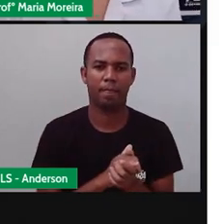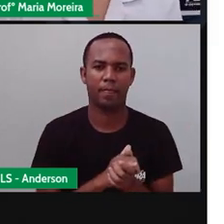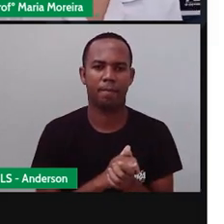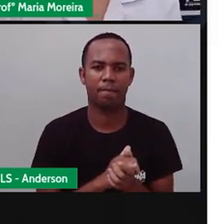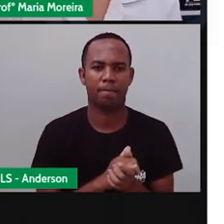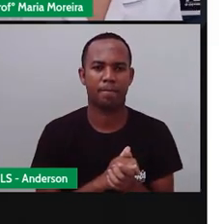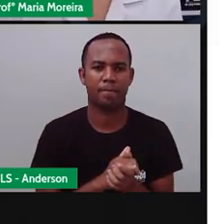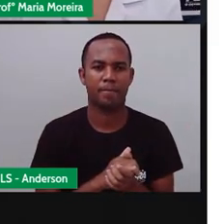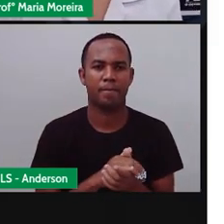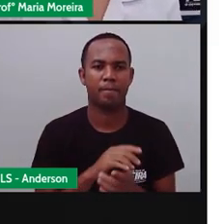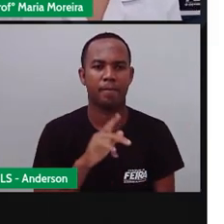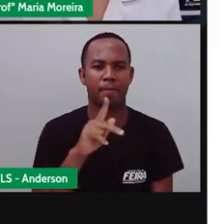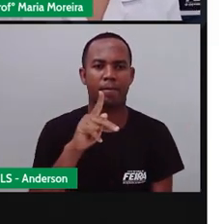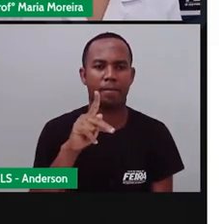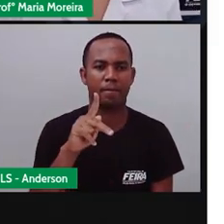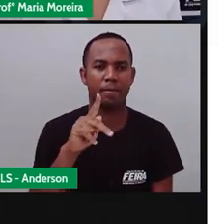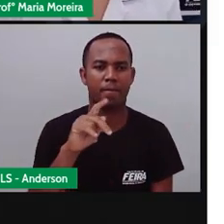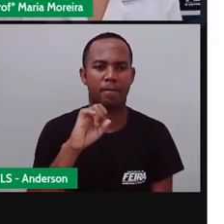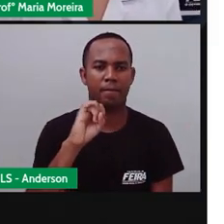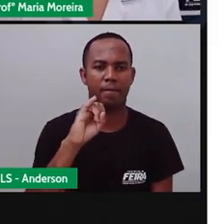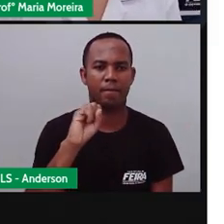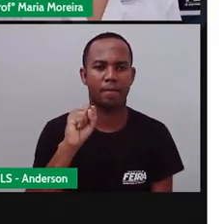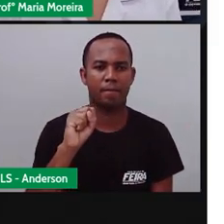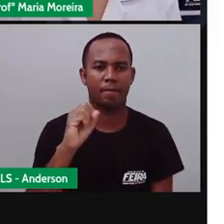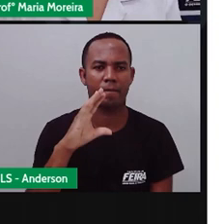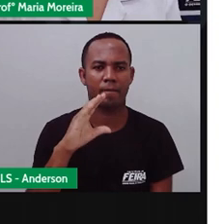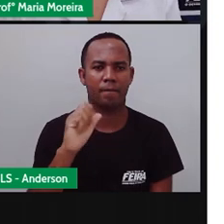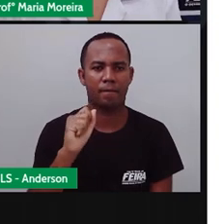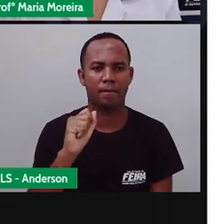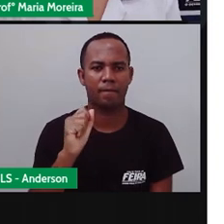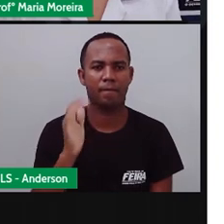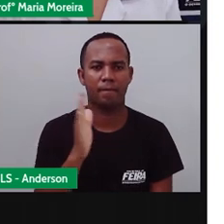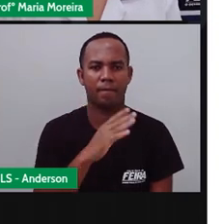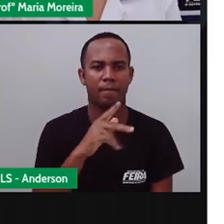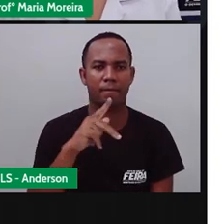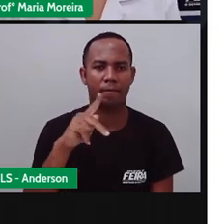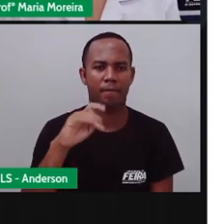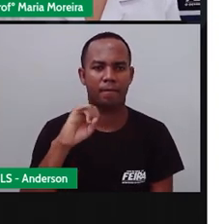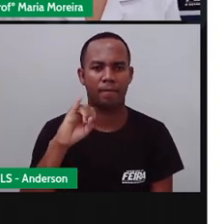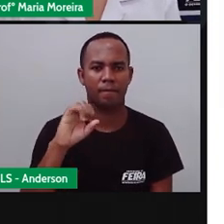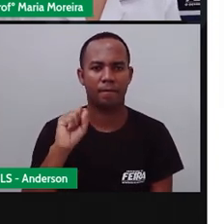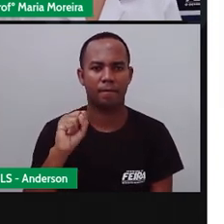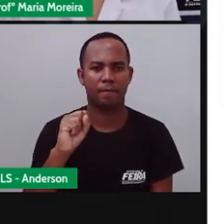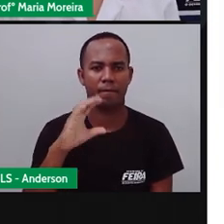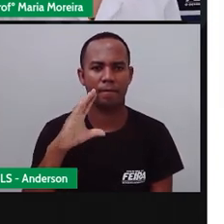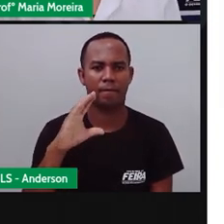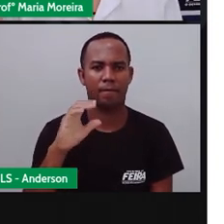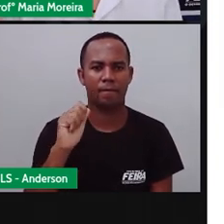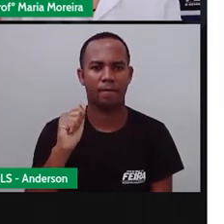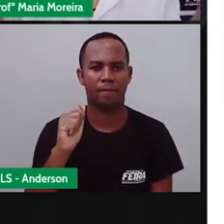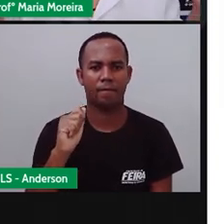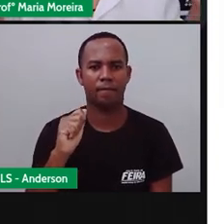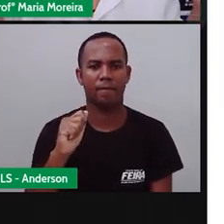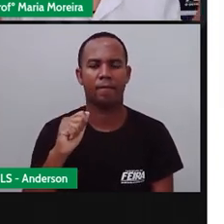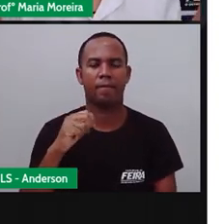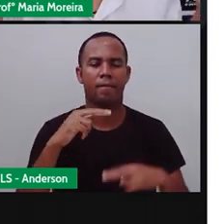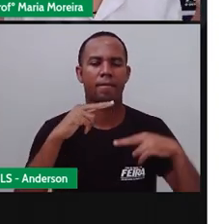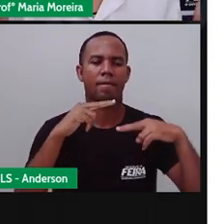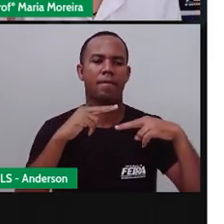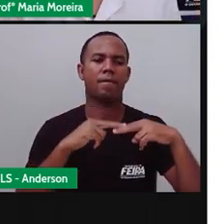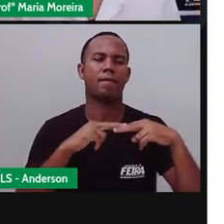pisca, pisca, piscando, que não acabava mais, estirou-se de pato para